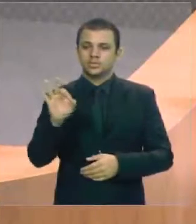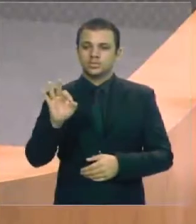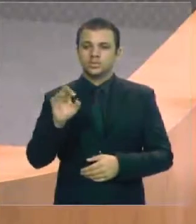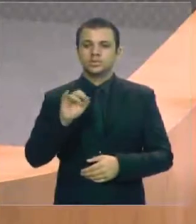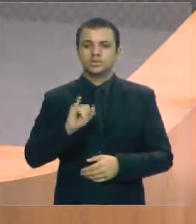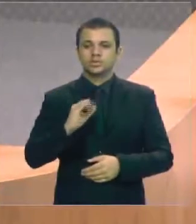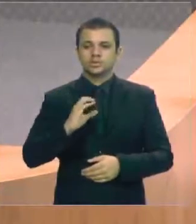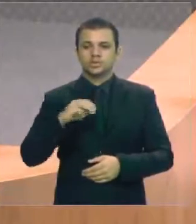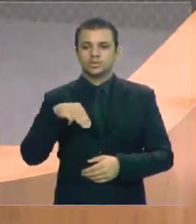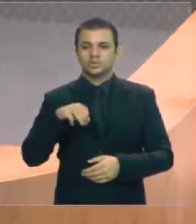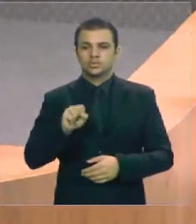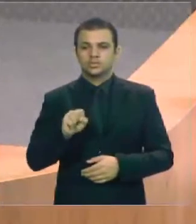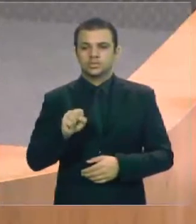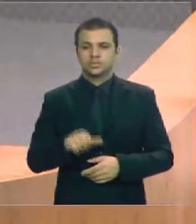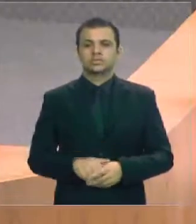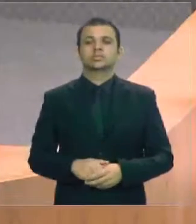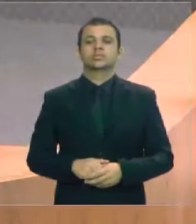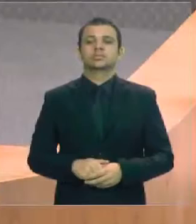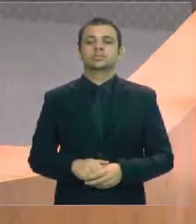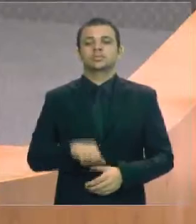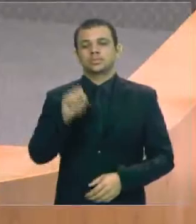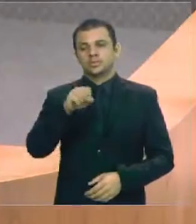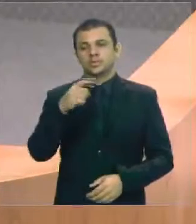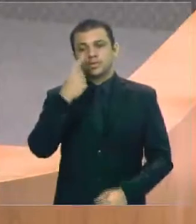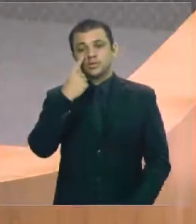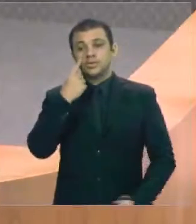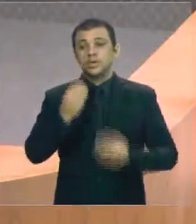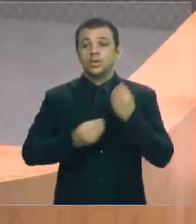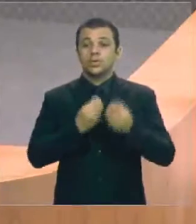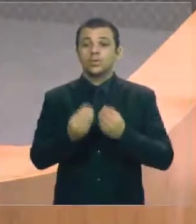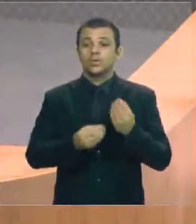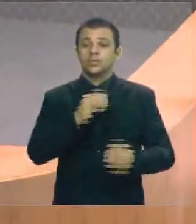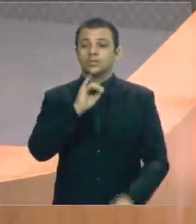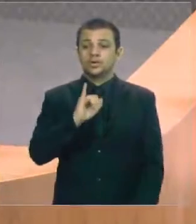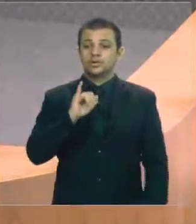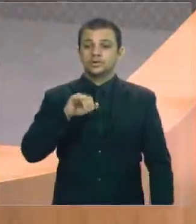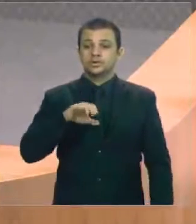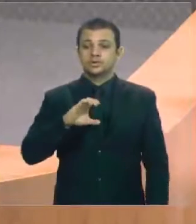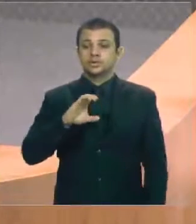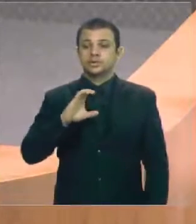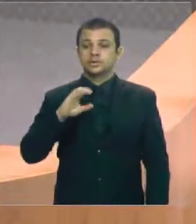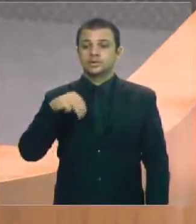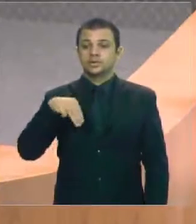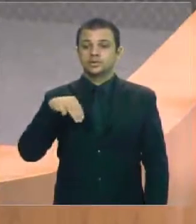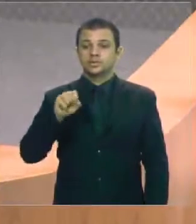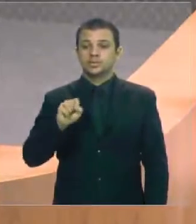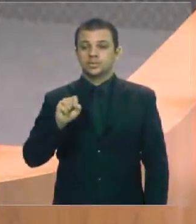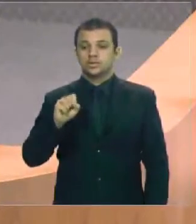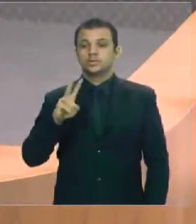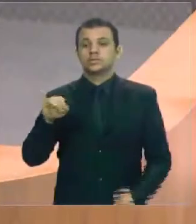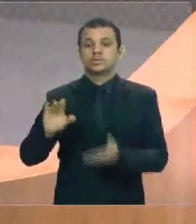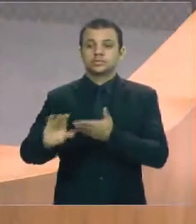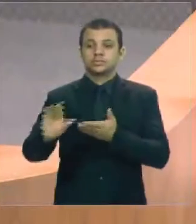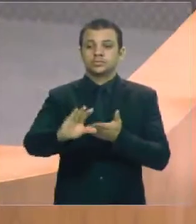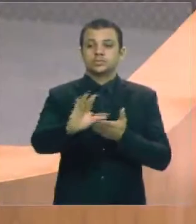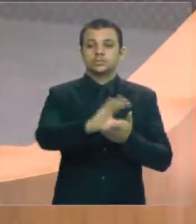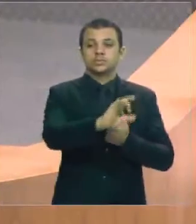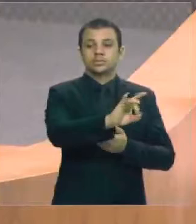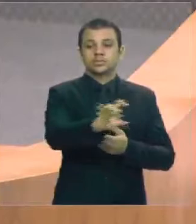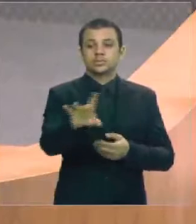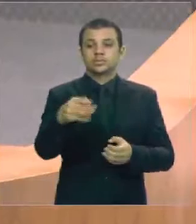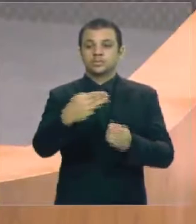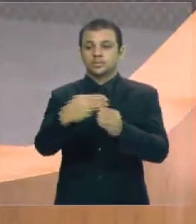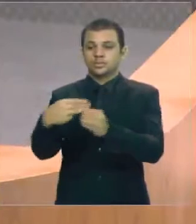vamos discutir, assim, o repasse do ICMS aos municípios. Sabemos que os municípios, hoje, vivem uma